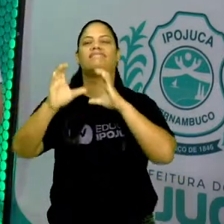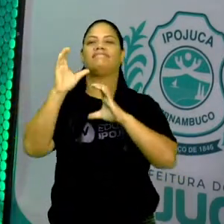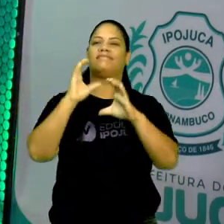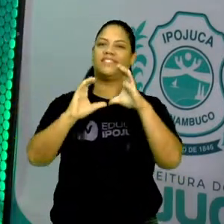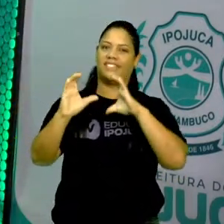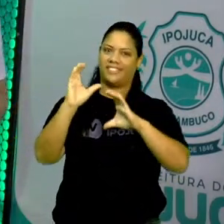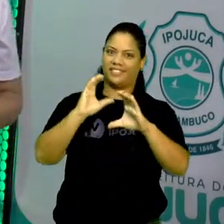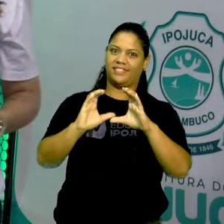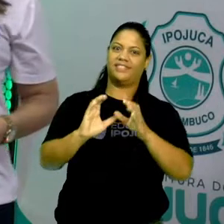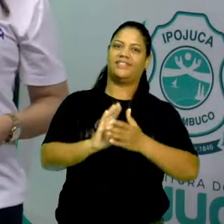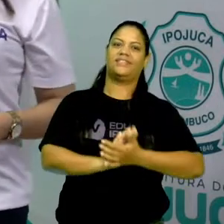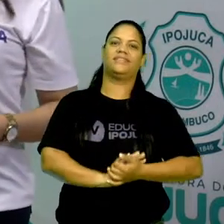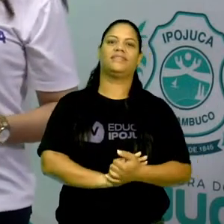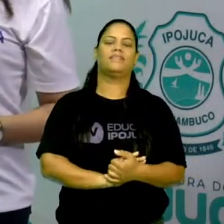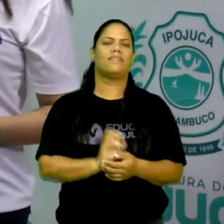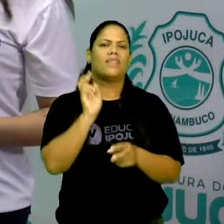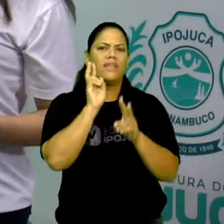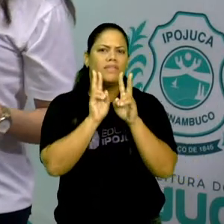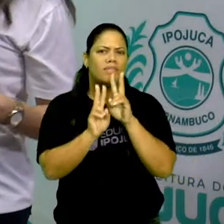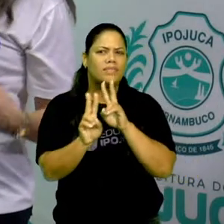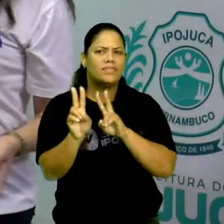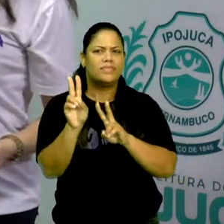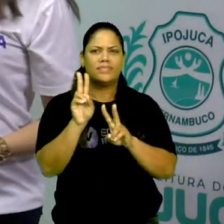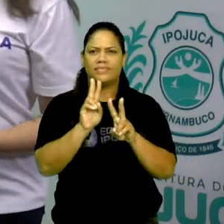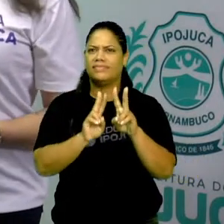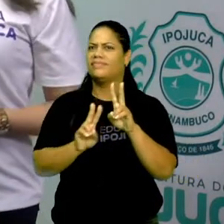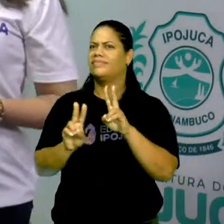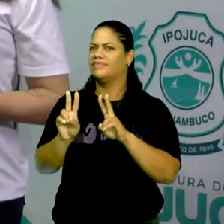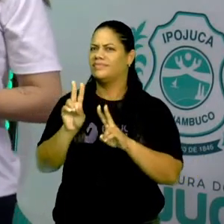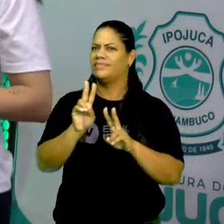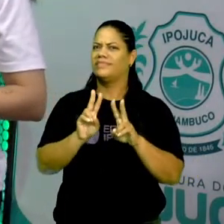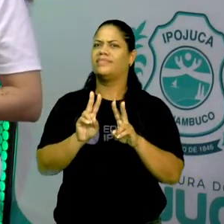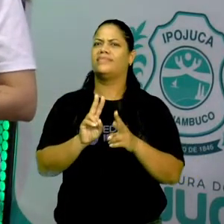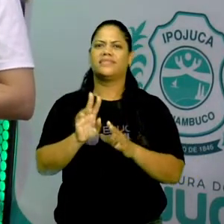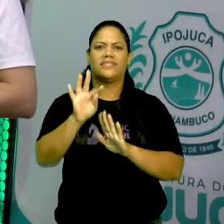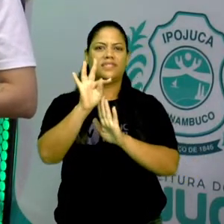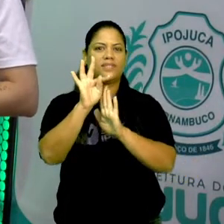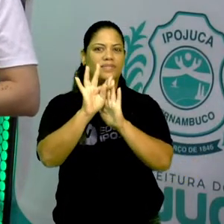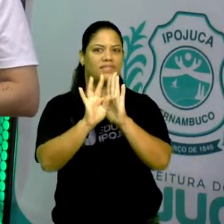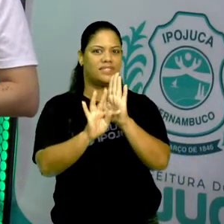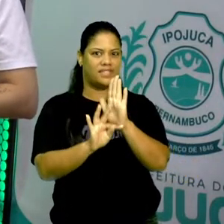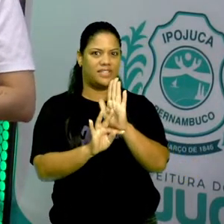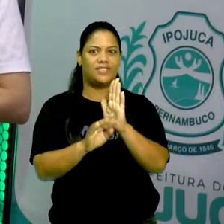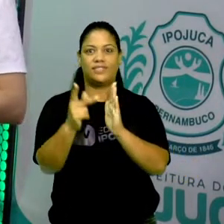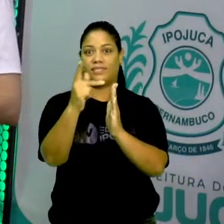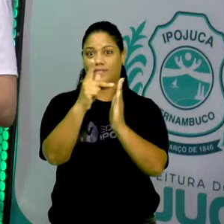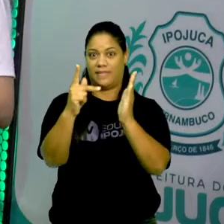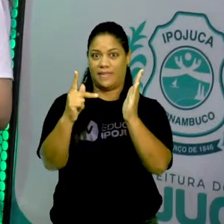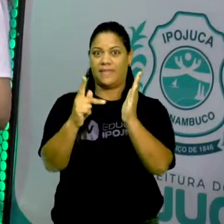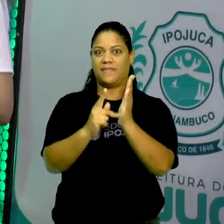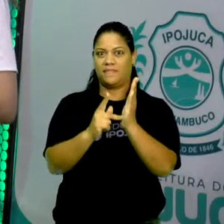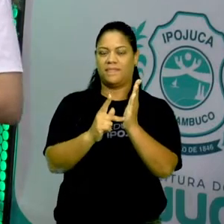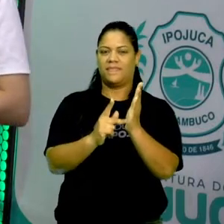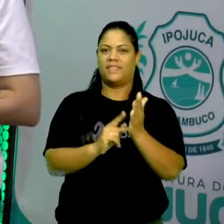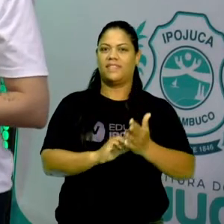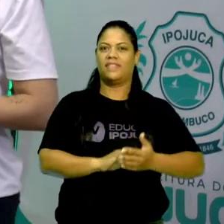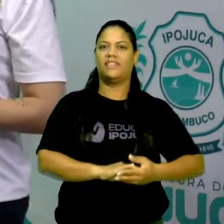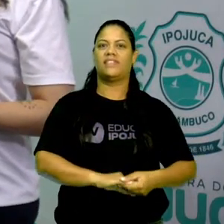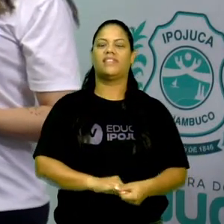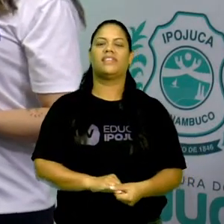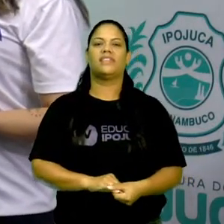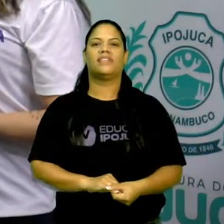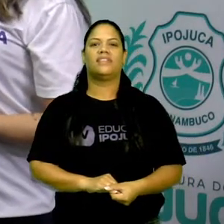Observe aí que a partir do texto do poeta Gonçalves Dias, Murilo